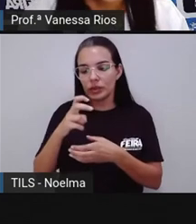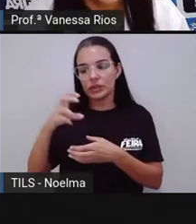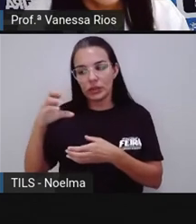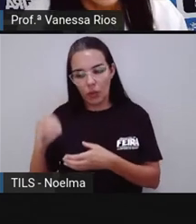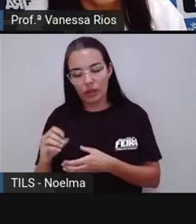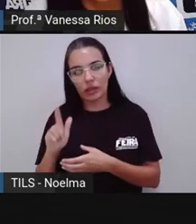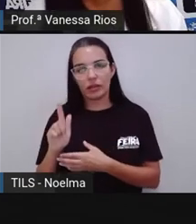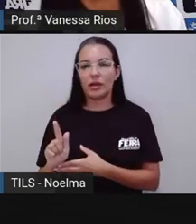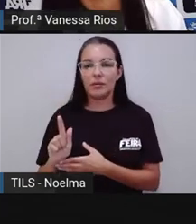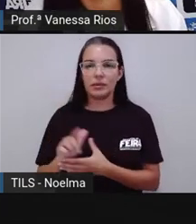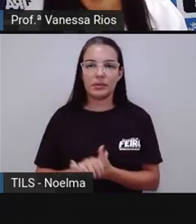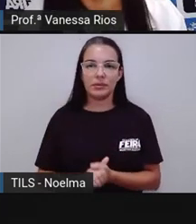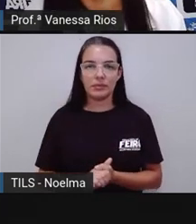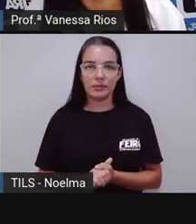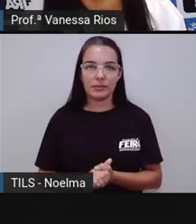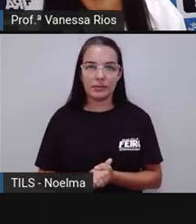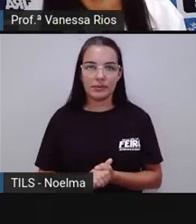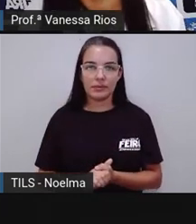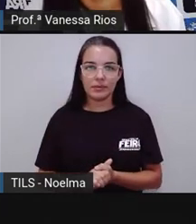gramas.